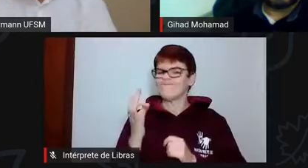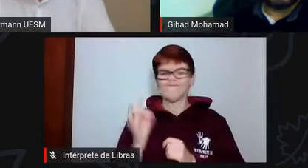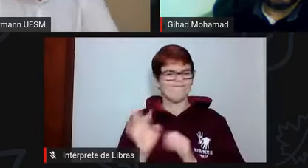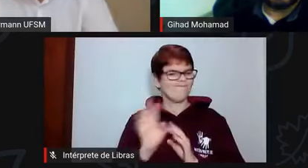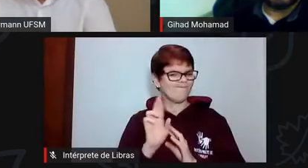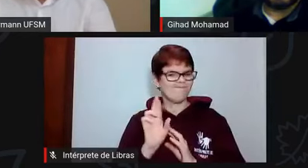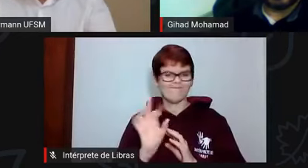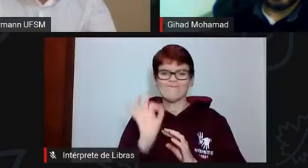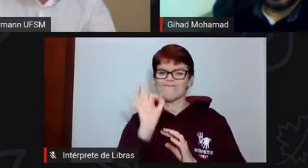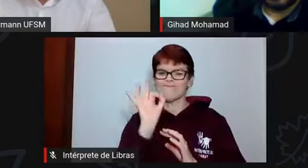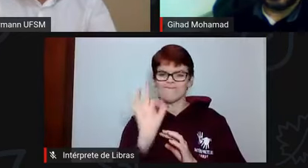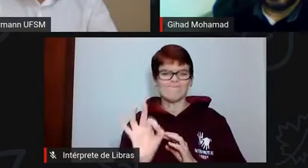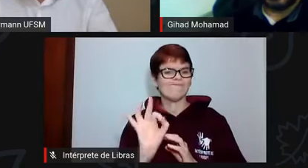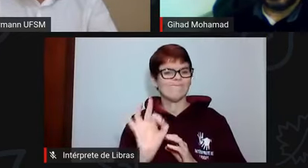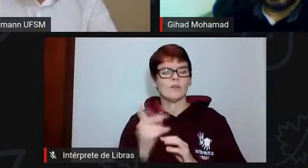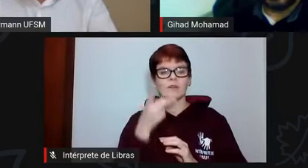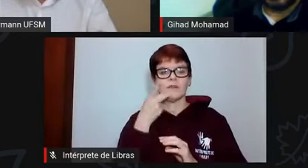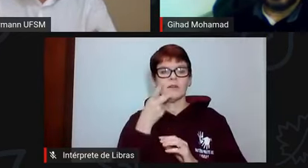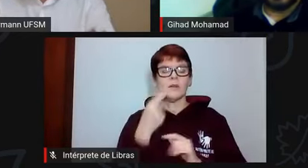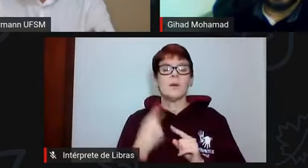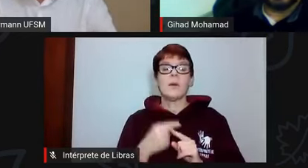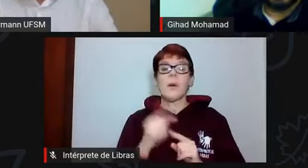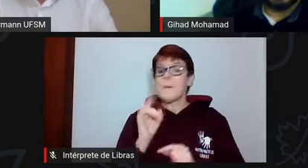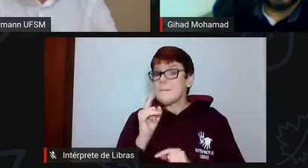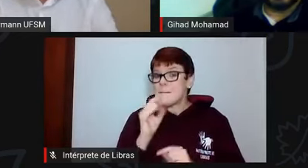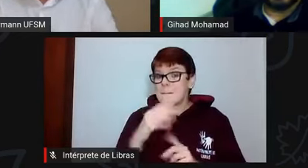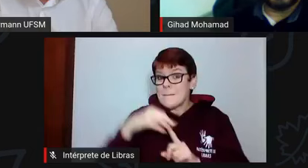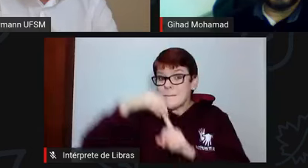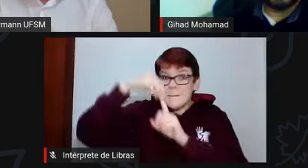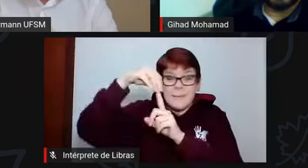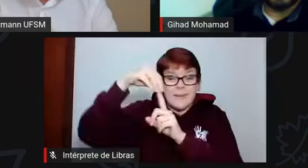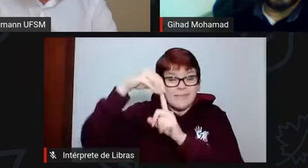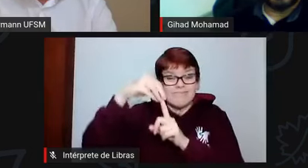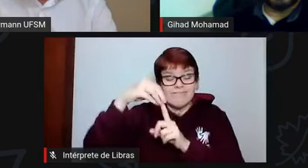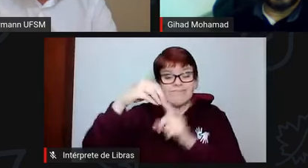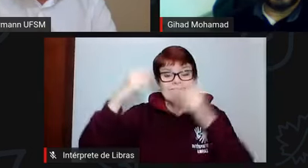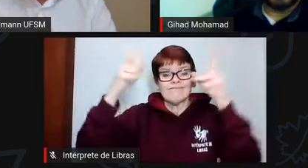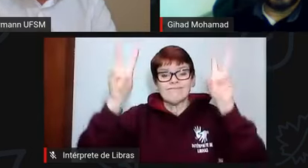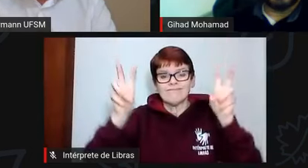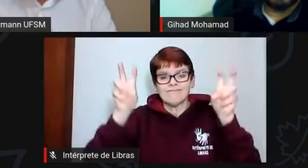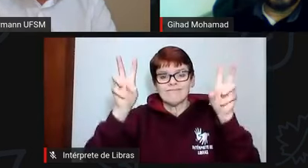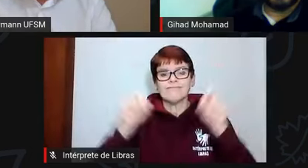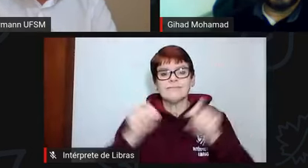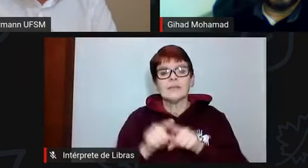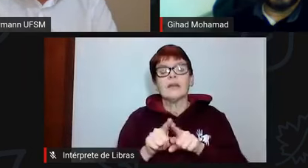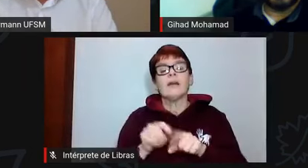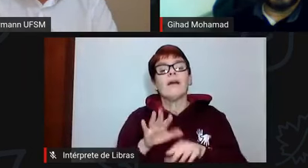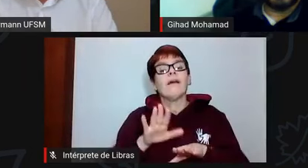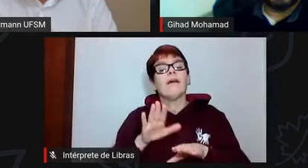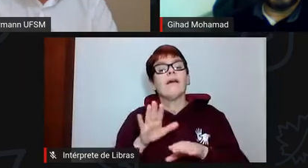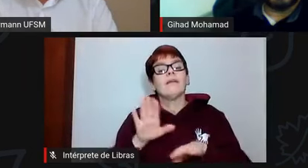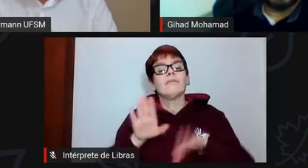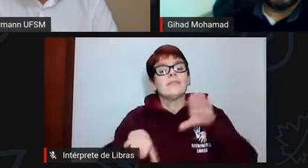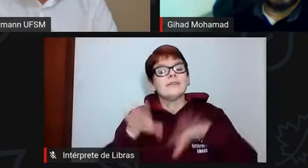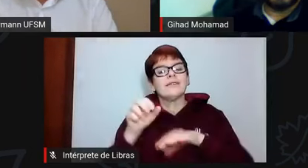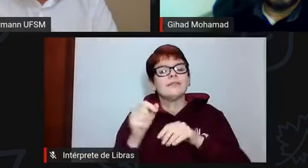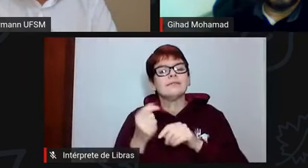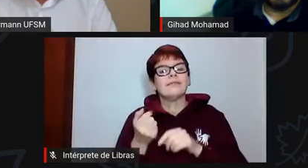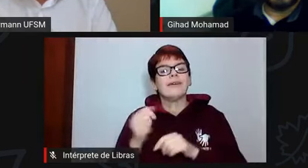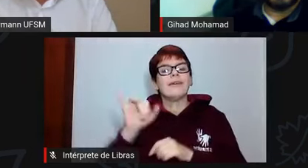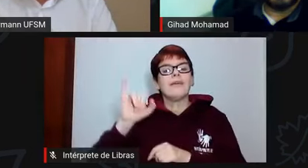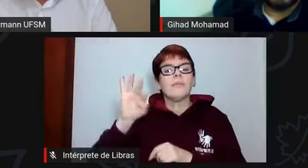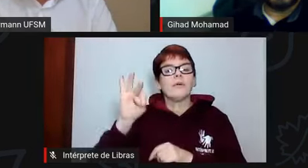dos principais fatores do desequilíbrio da nossa balança comercial é a importação de